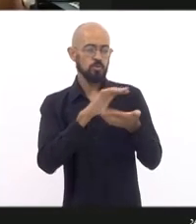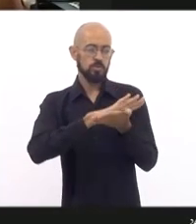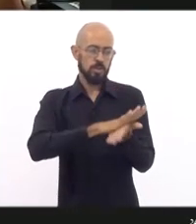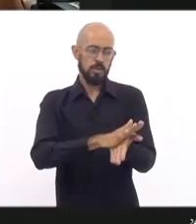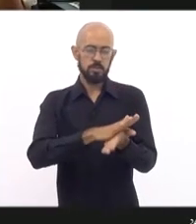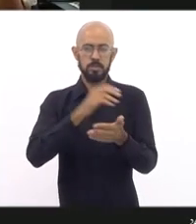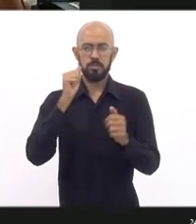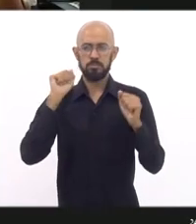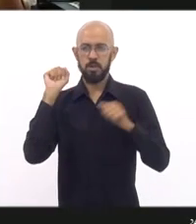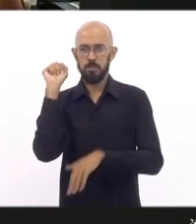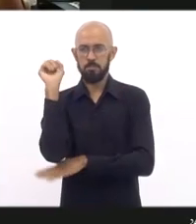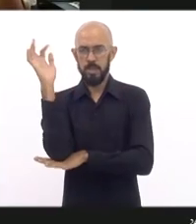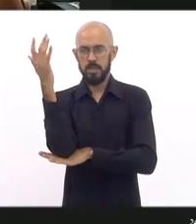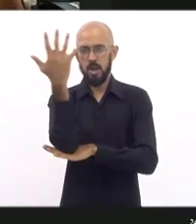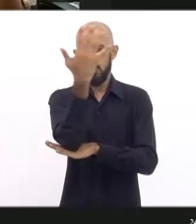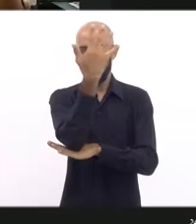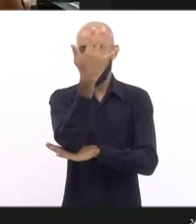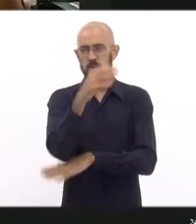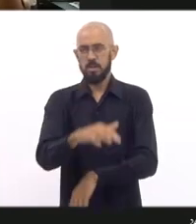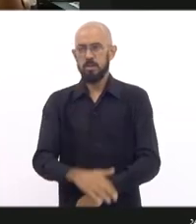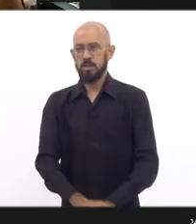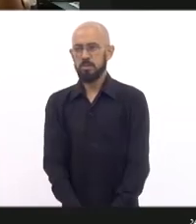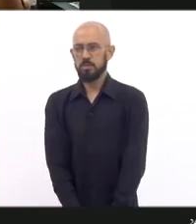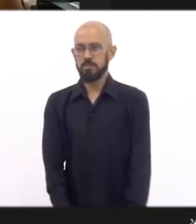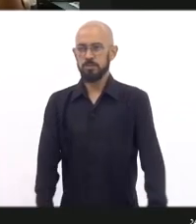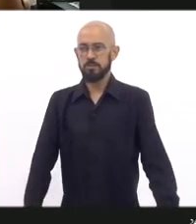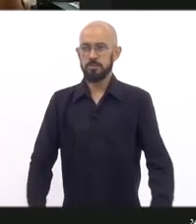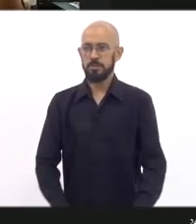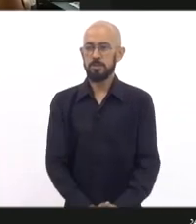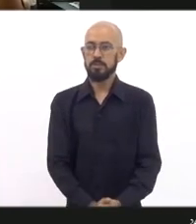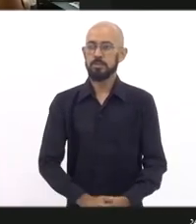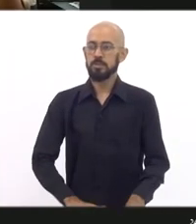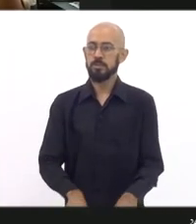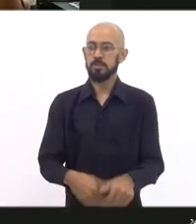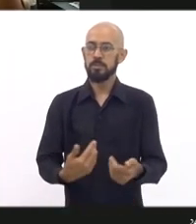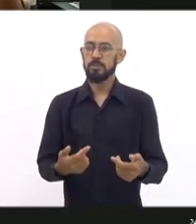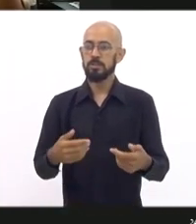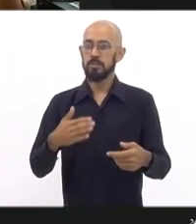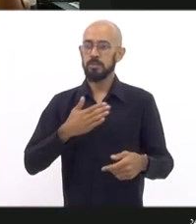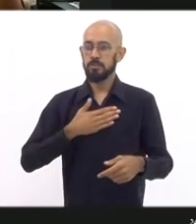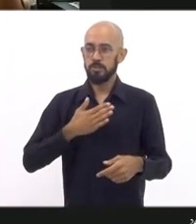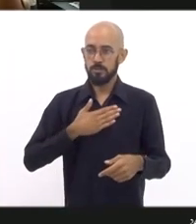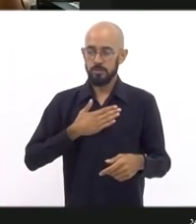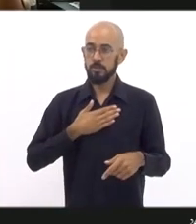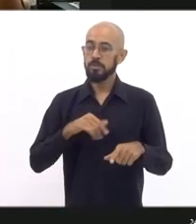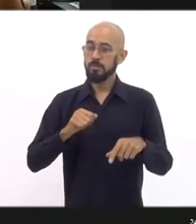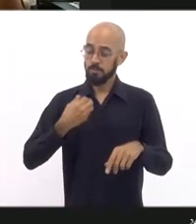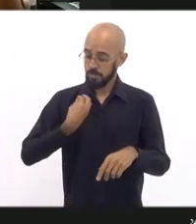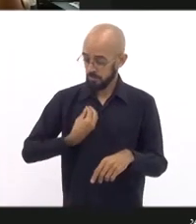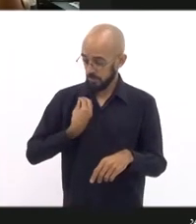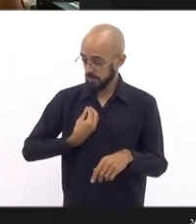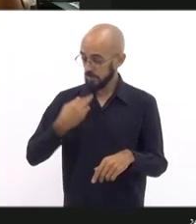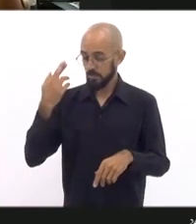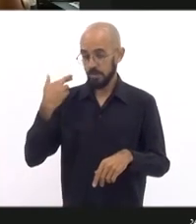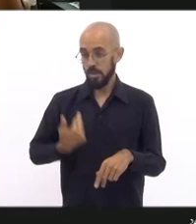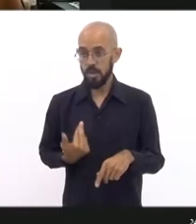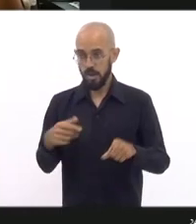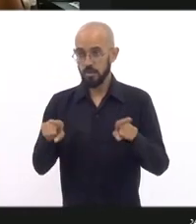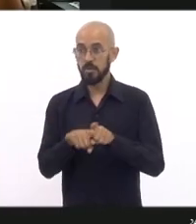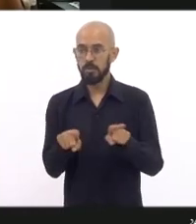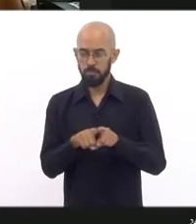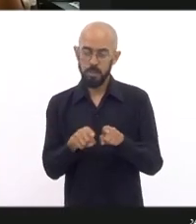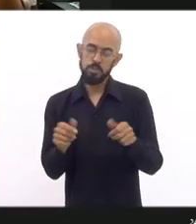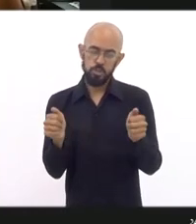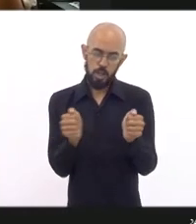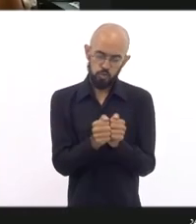que ela preside, inclusive, me chamou a mim, também a deputada Renata. Então, nós estamos antenados a essa questão e a